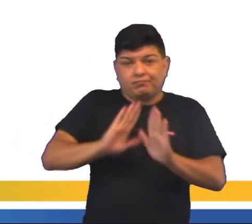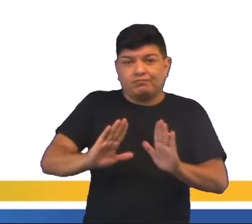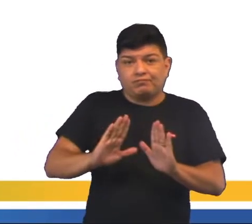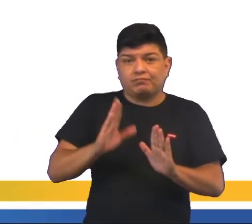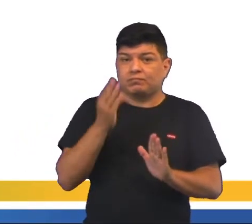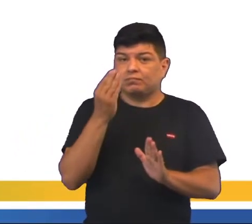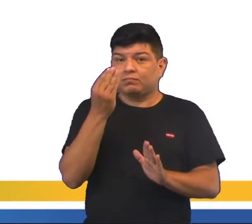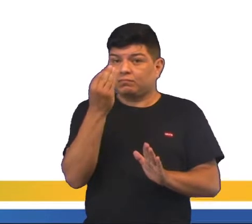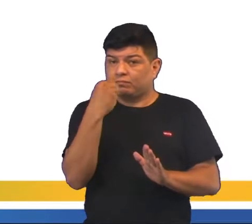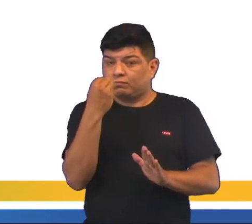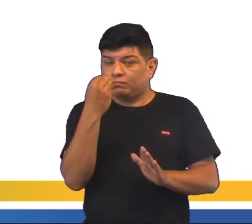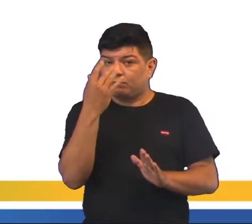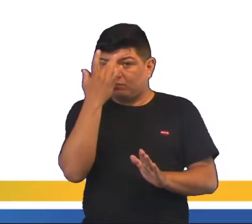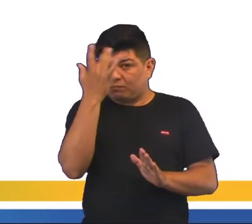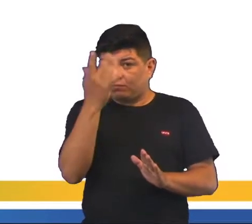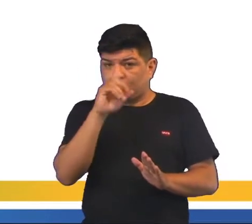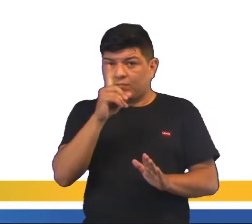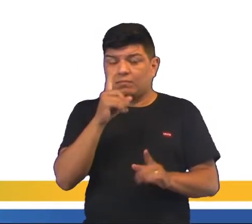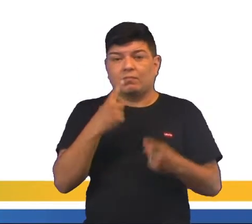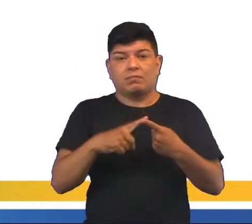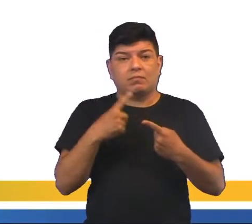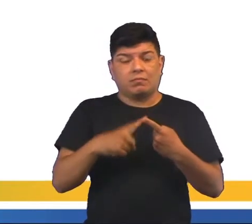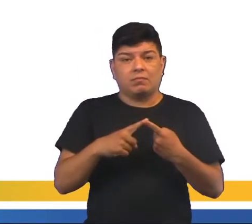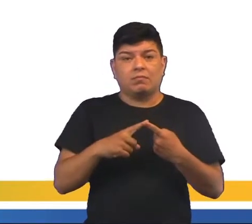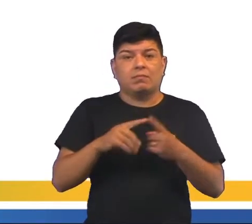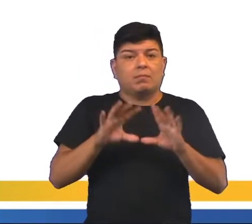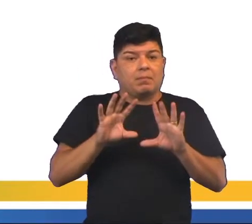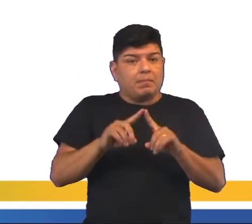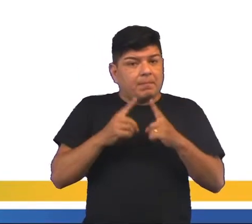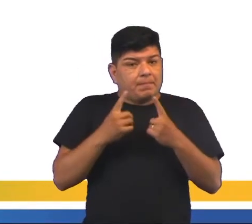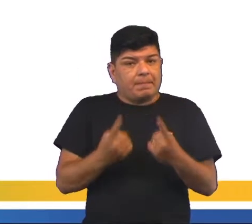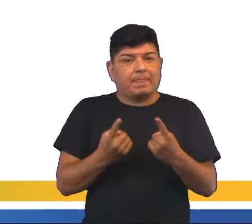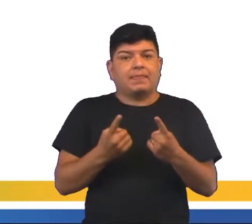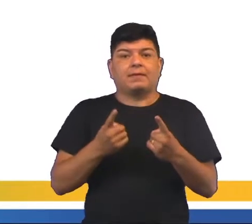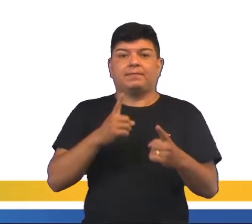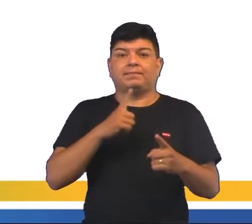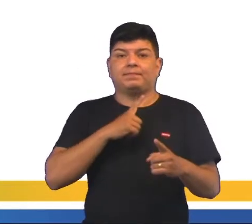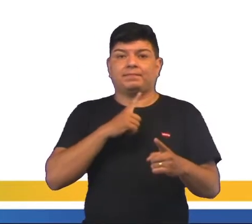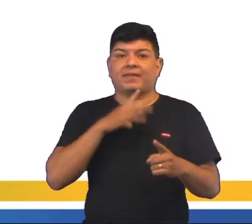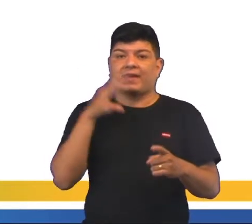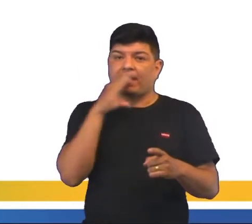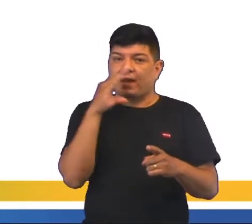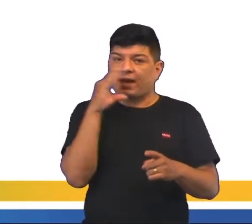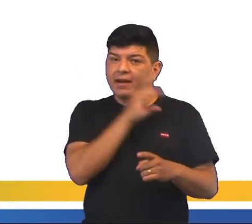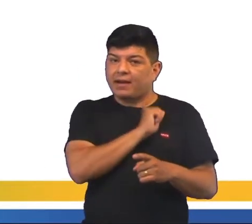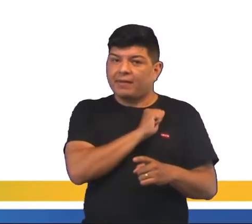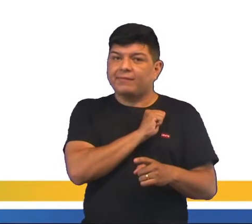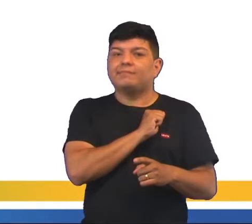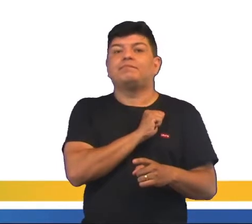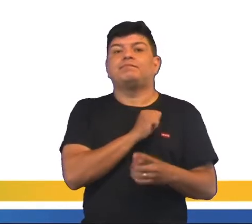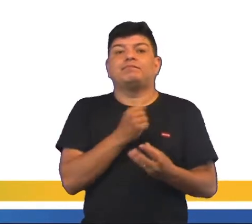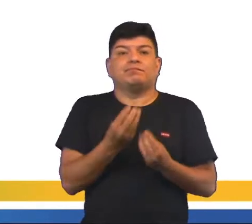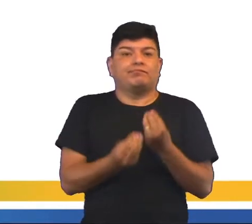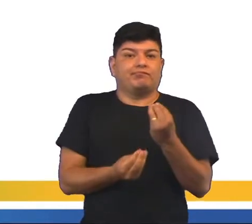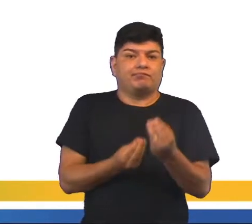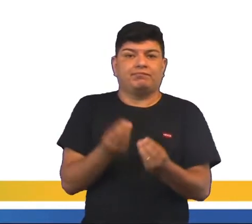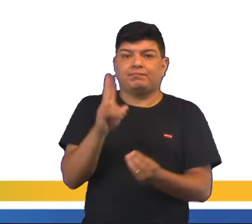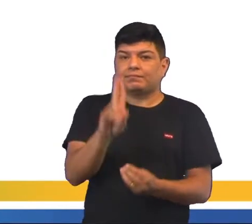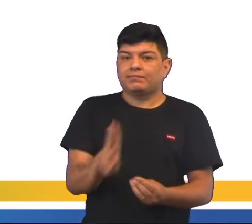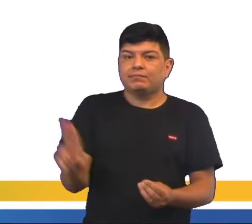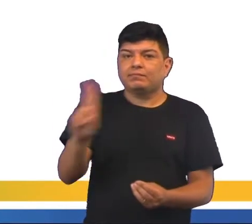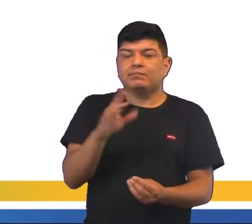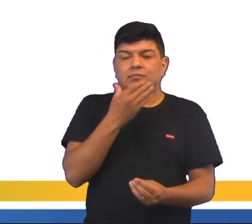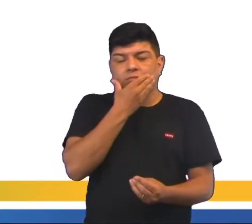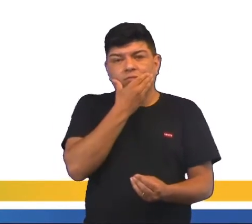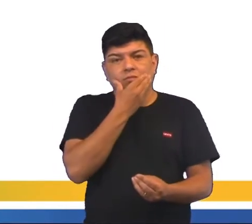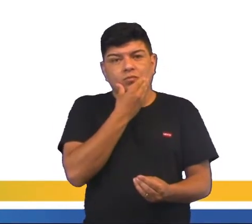com facilidade devido ao tempo de renovação. Contudo, a velocidade e a forma como são utilizados